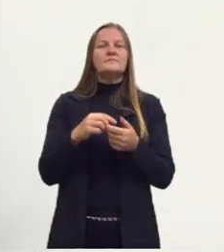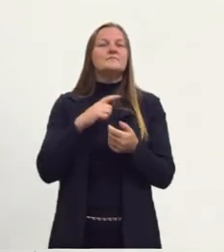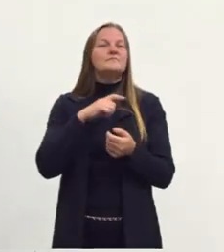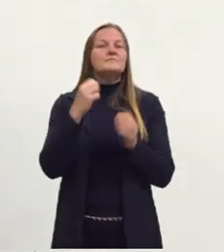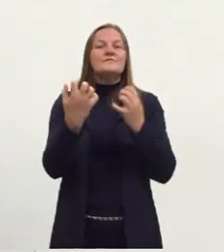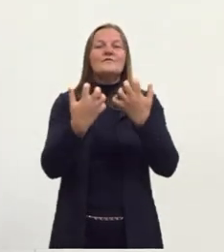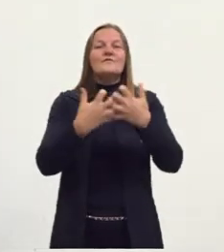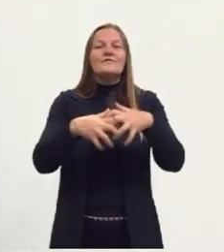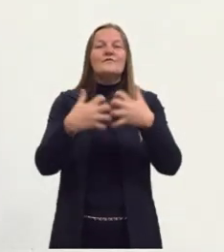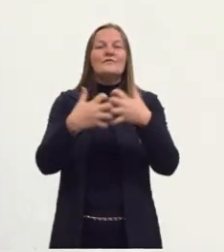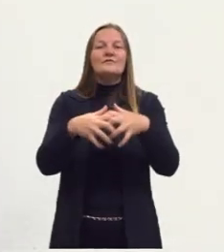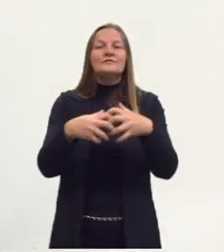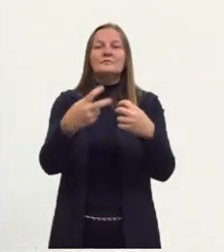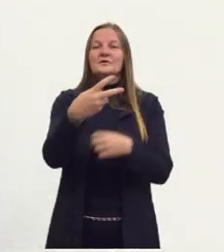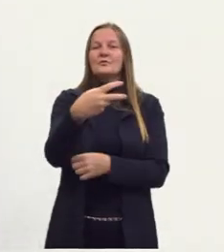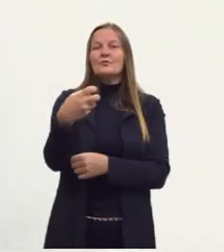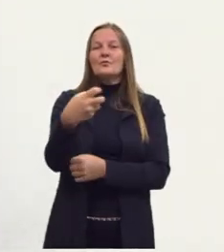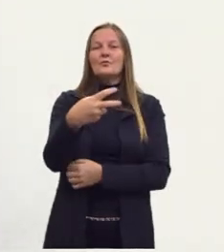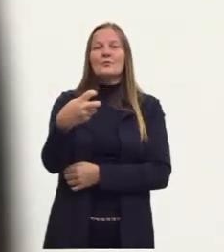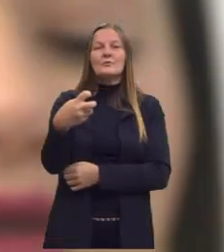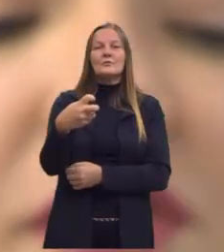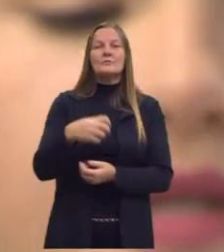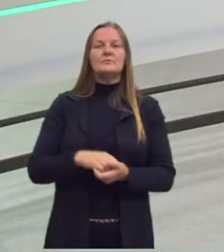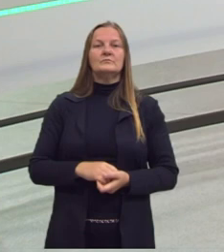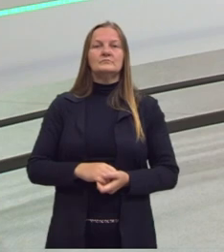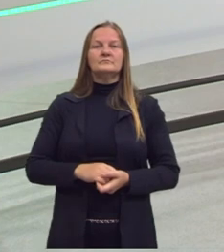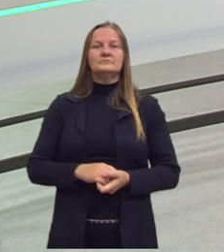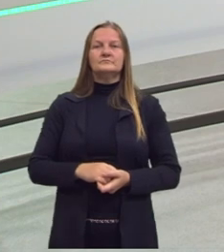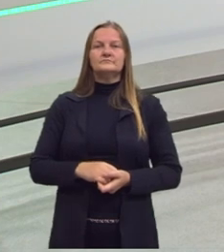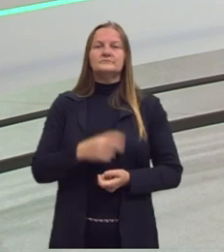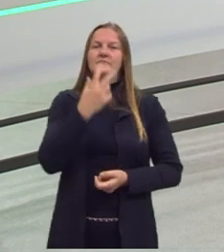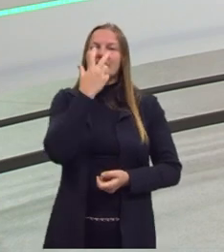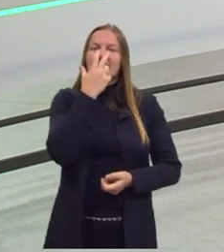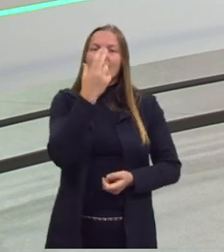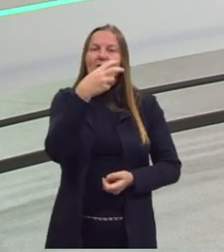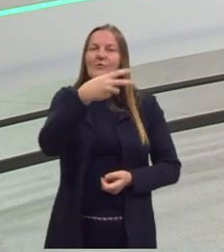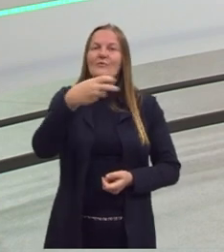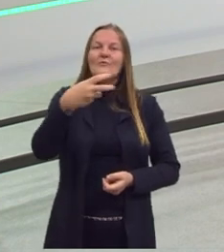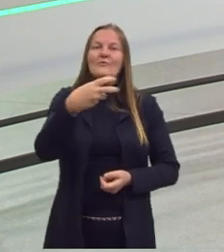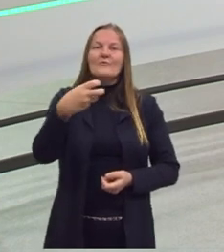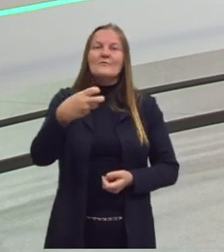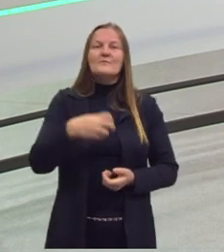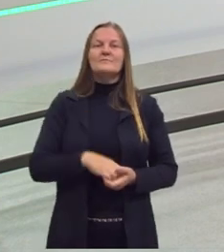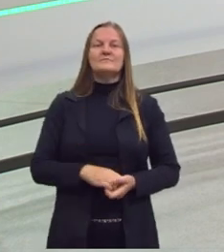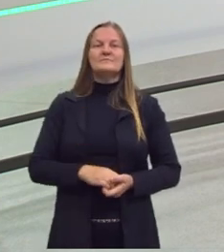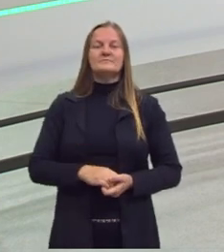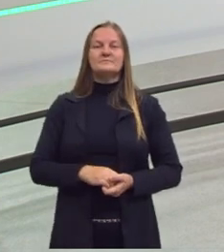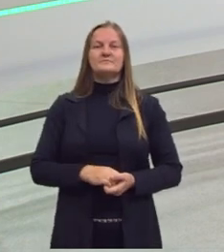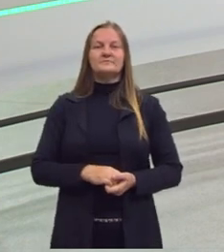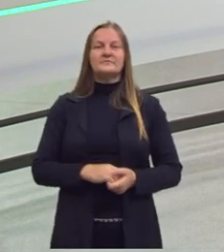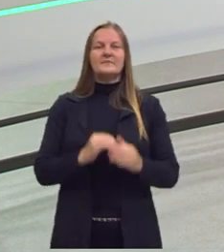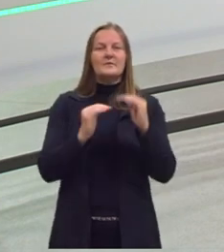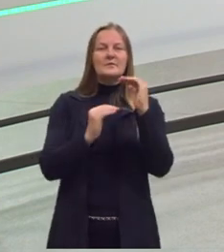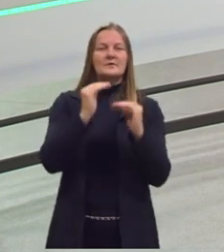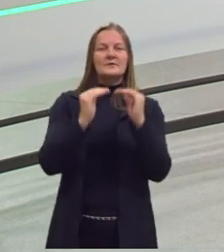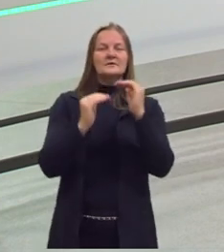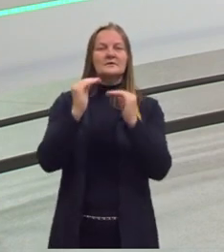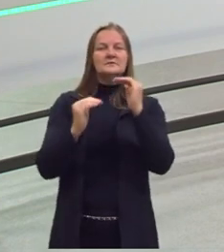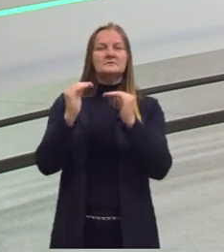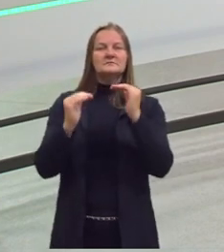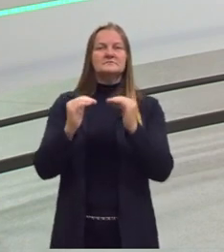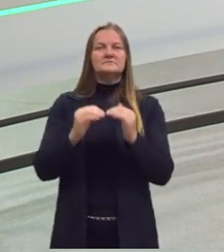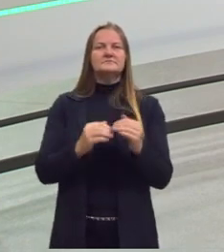como um sinal de igual, como se ela fosse um sinal de igual. Como a gente faz no balanceamento de reações,